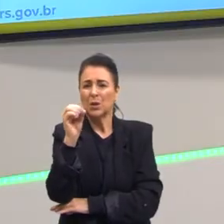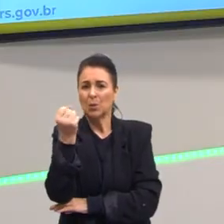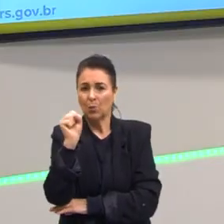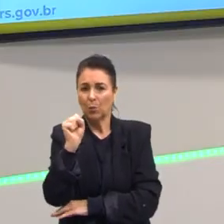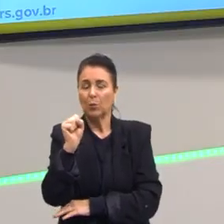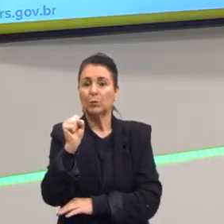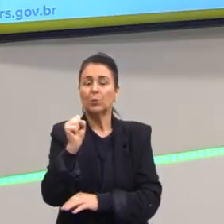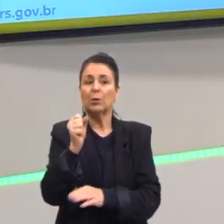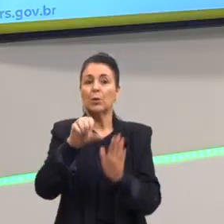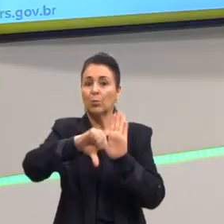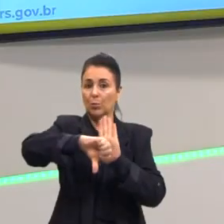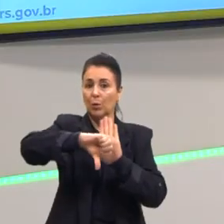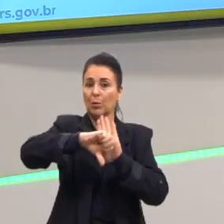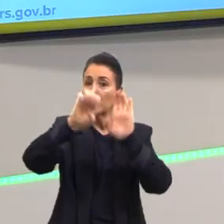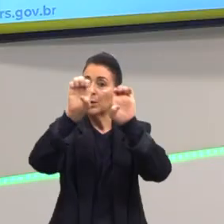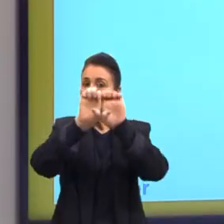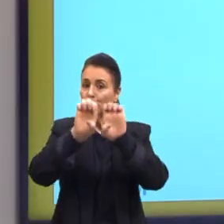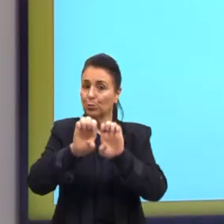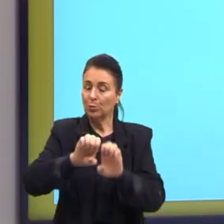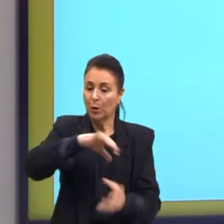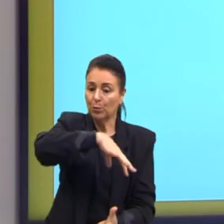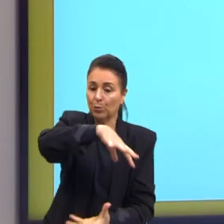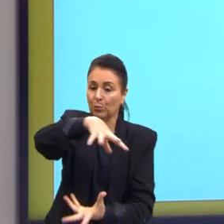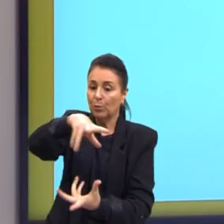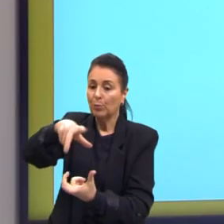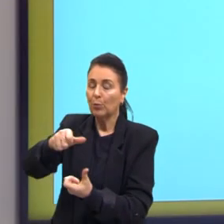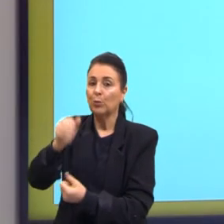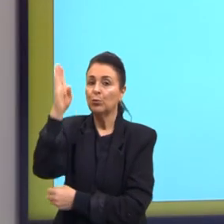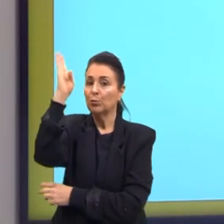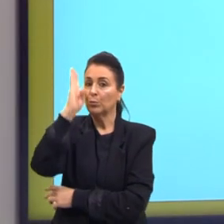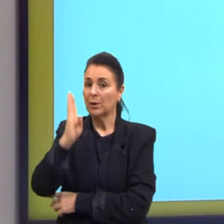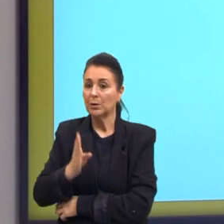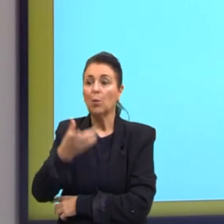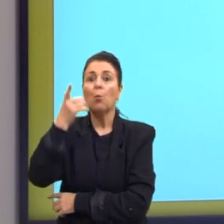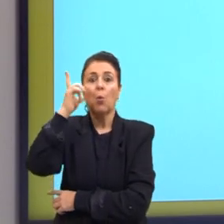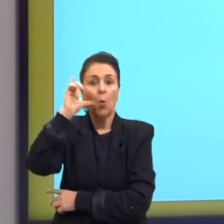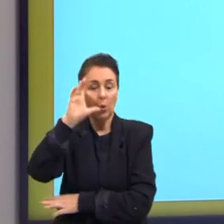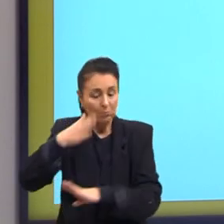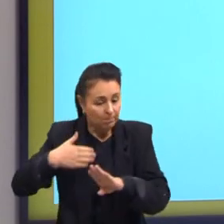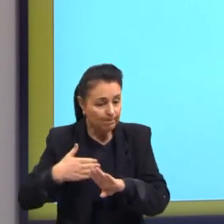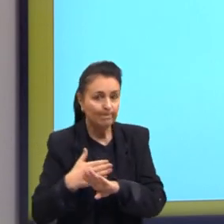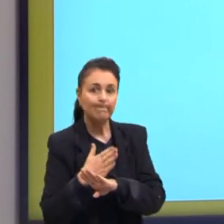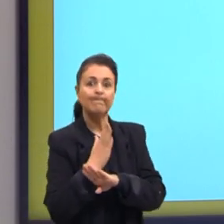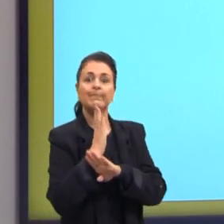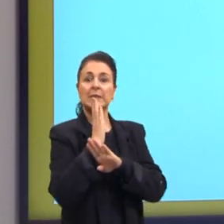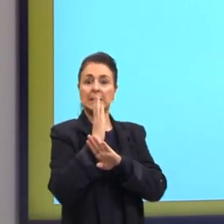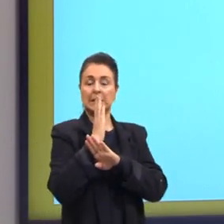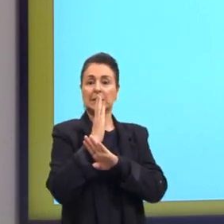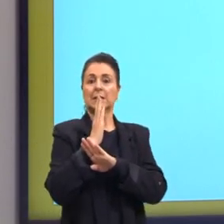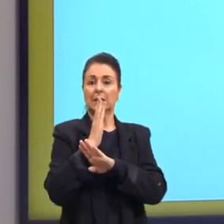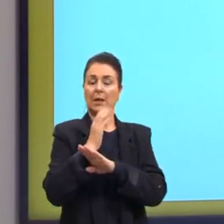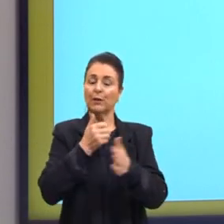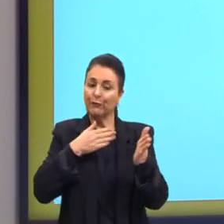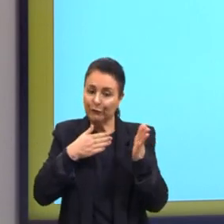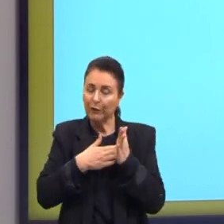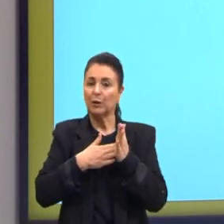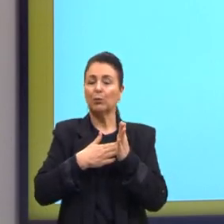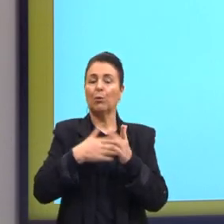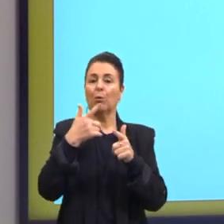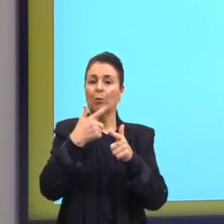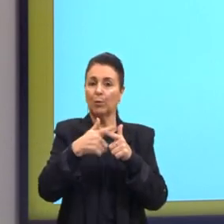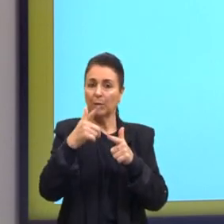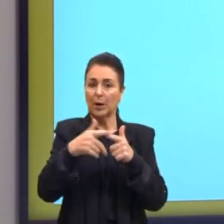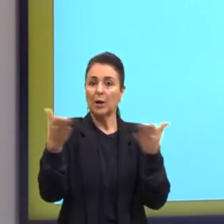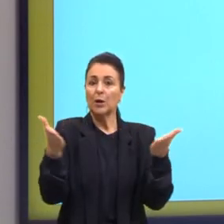estrutural que o mundo inteiro passou. E o Brasil conseguiu passar de forma tranquila. mais tranquila. E